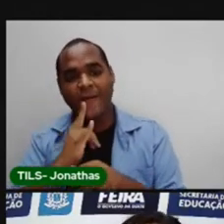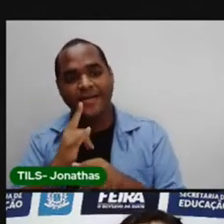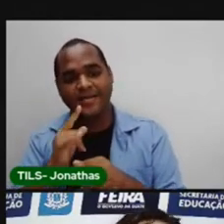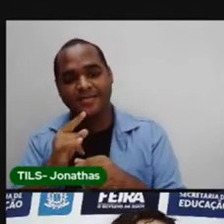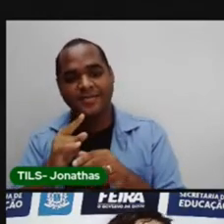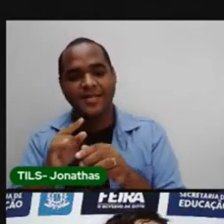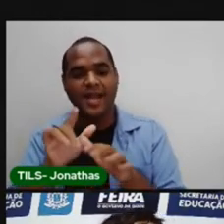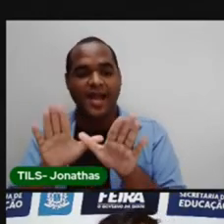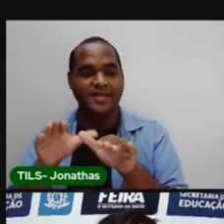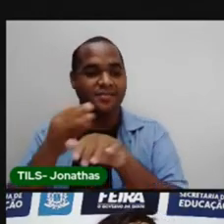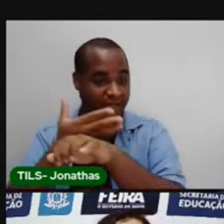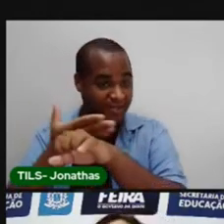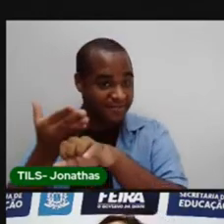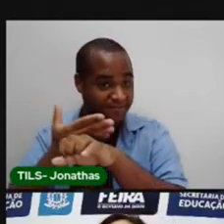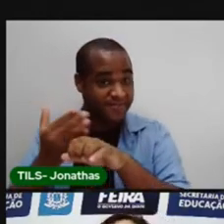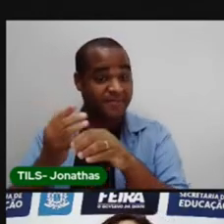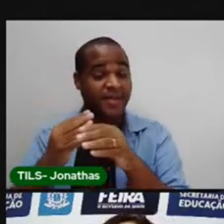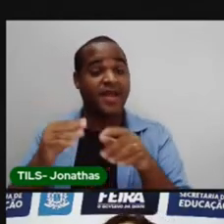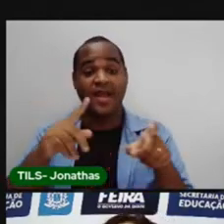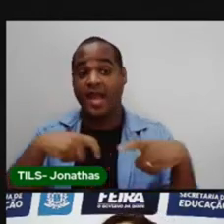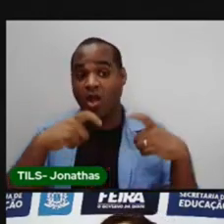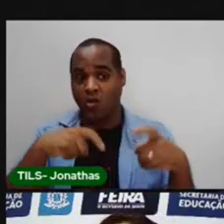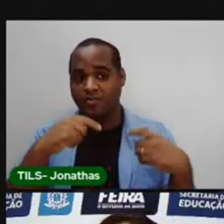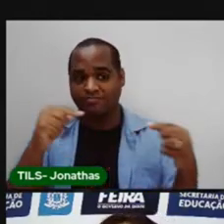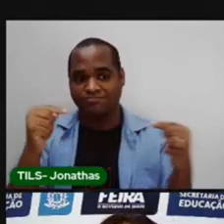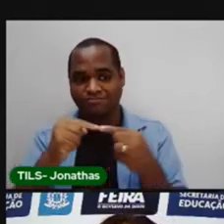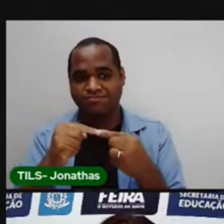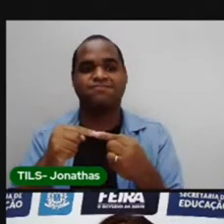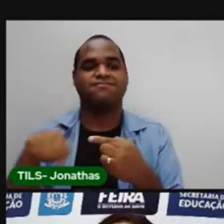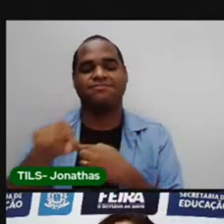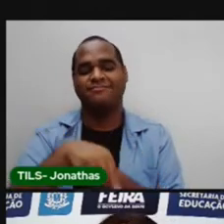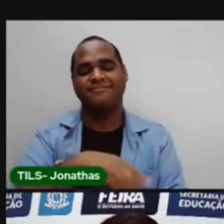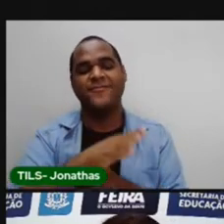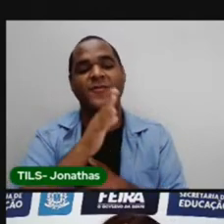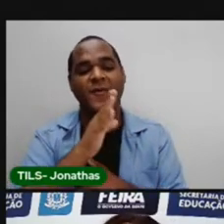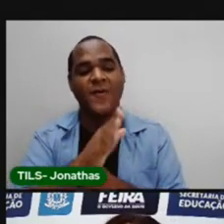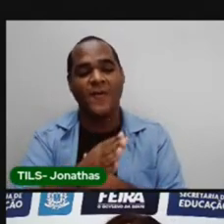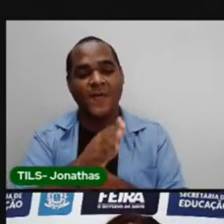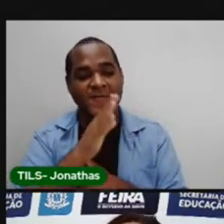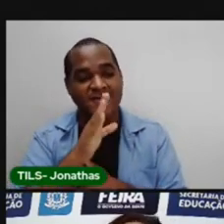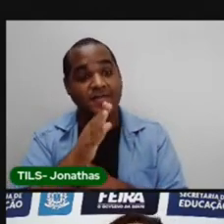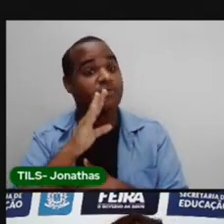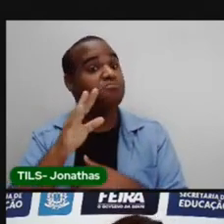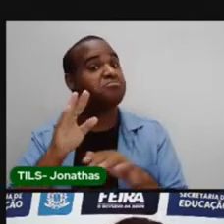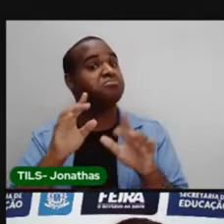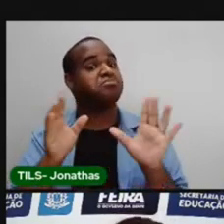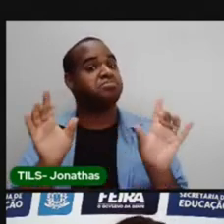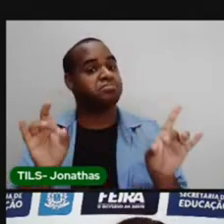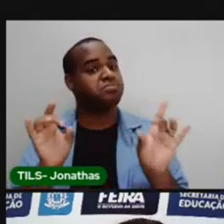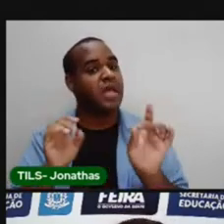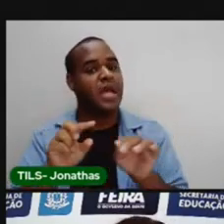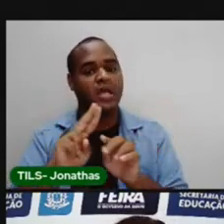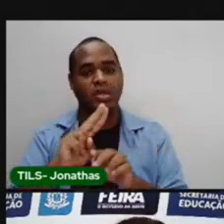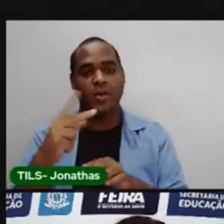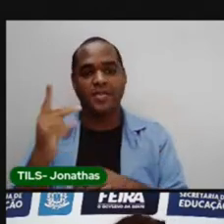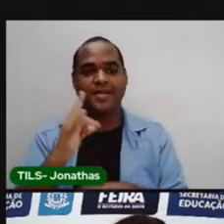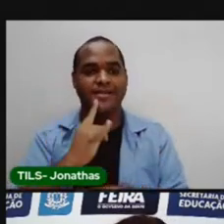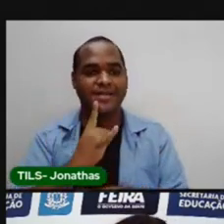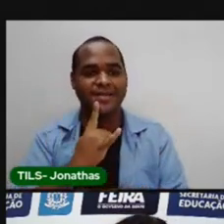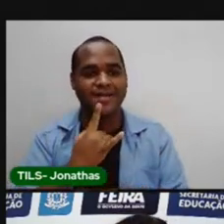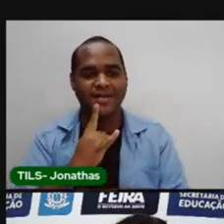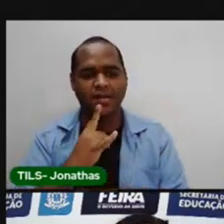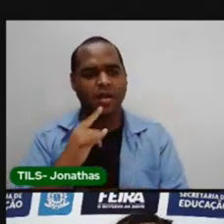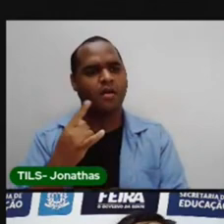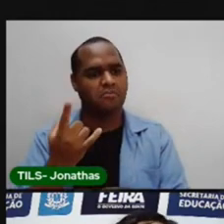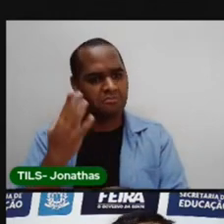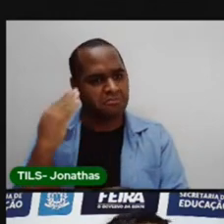Branca. Essa fazenda era muito conhecida justamente por causa dessa cachaça que